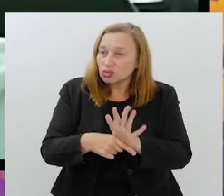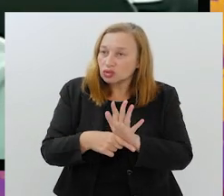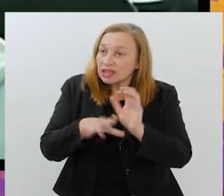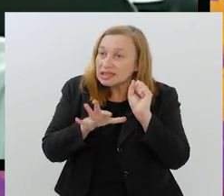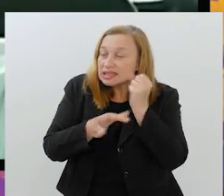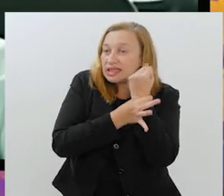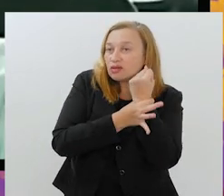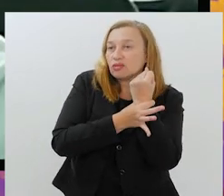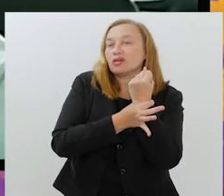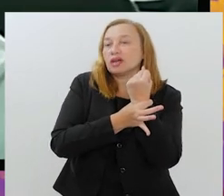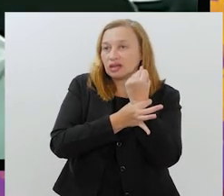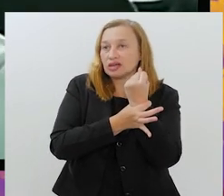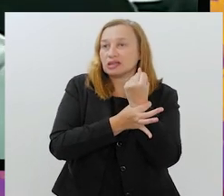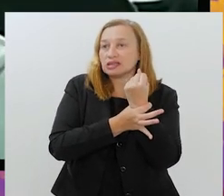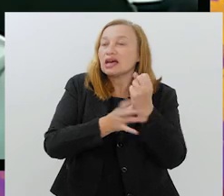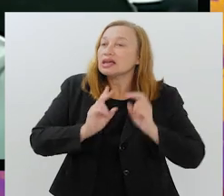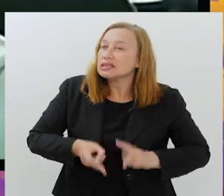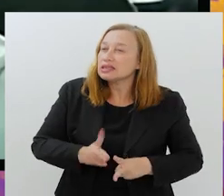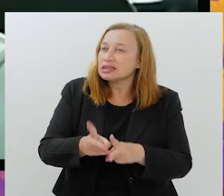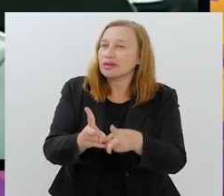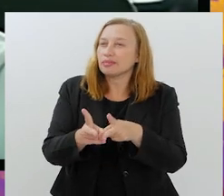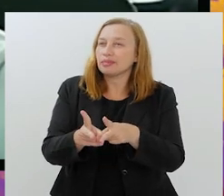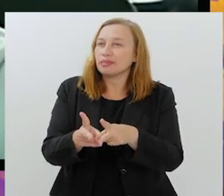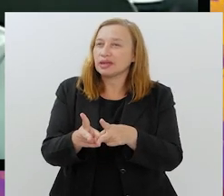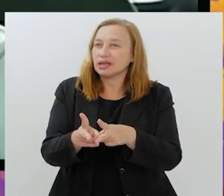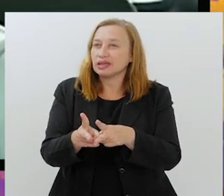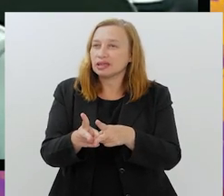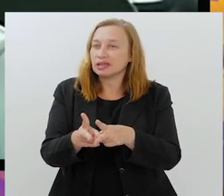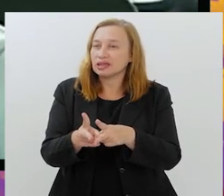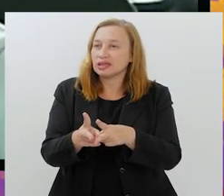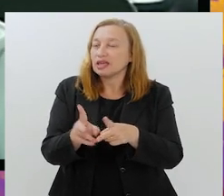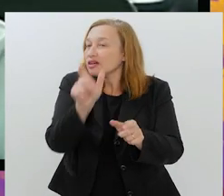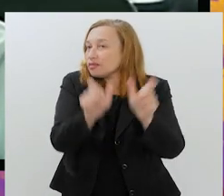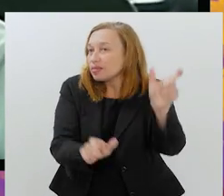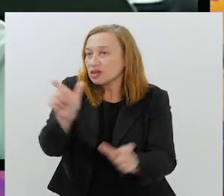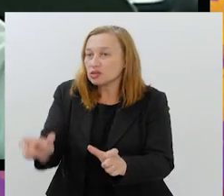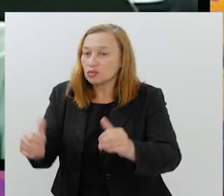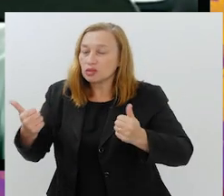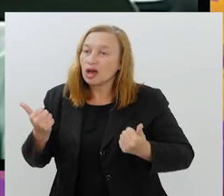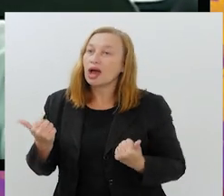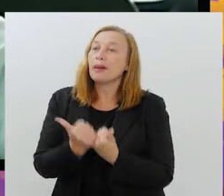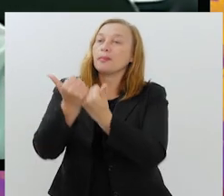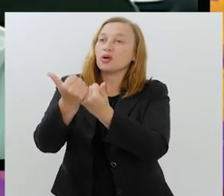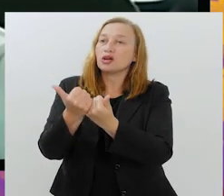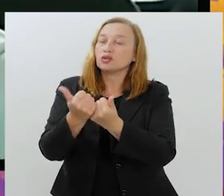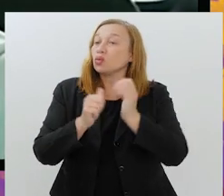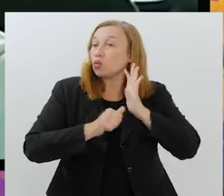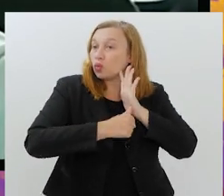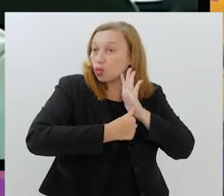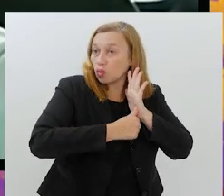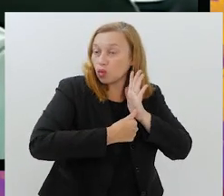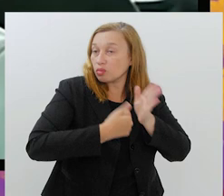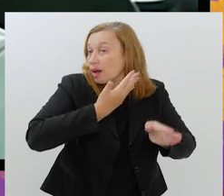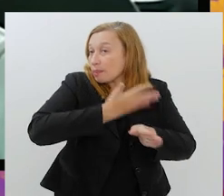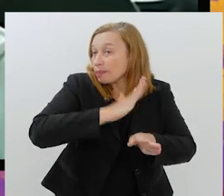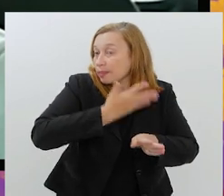seja, a garantia de que haverá sempre uma grande gama de pessoas apoiando aquele clube com a prática dos